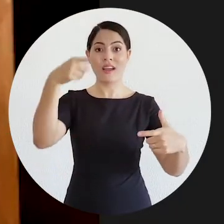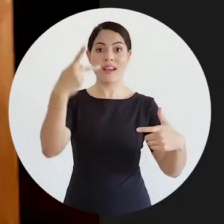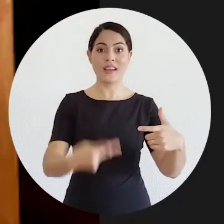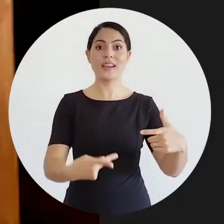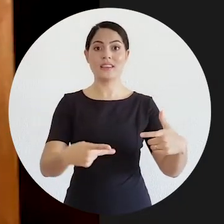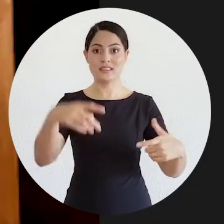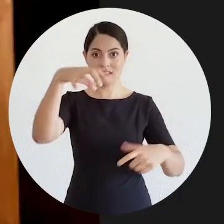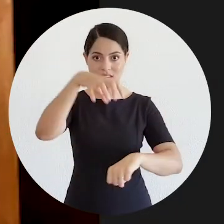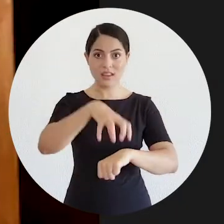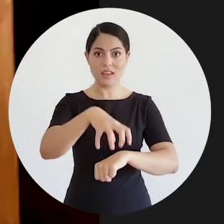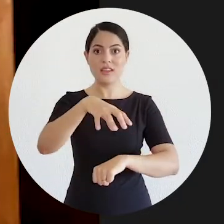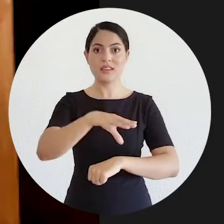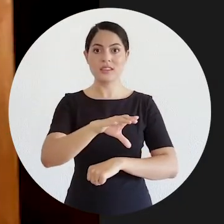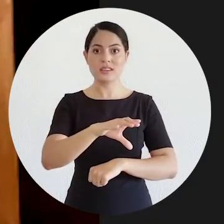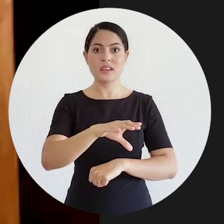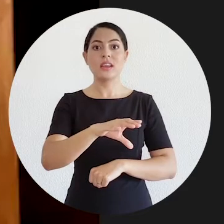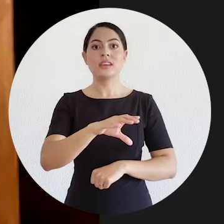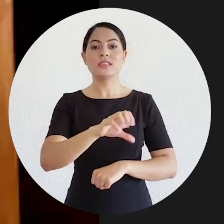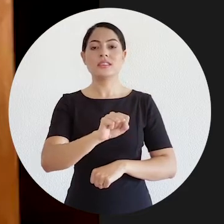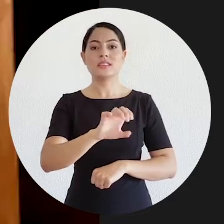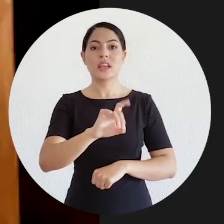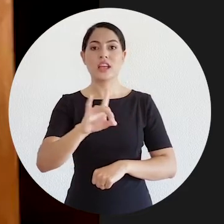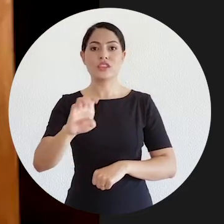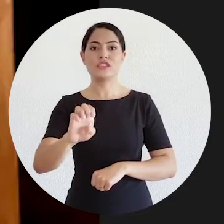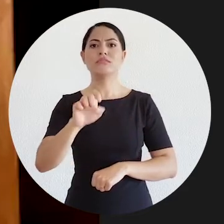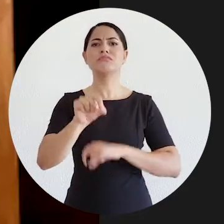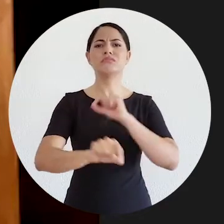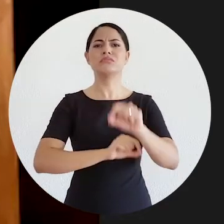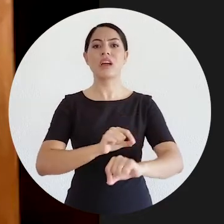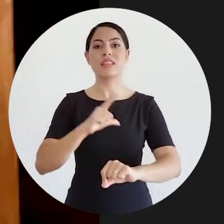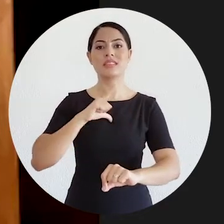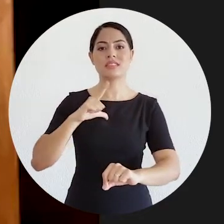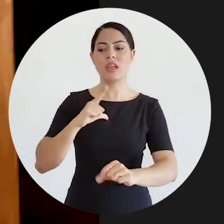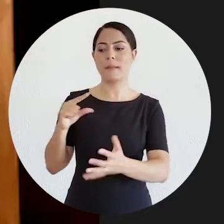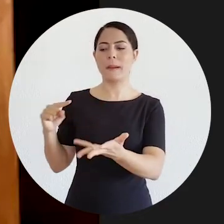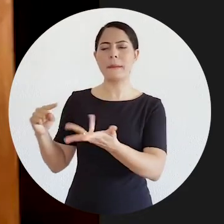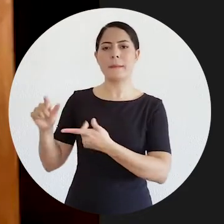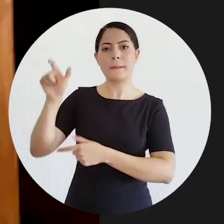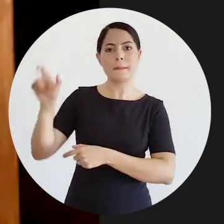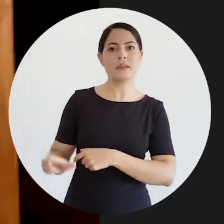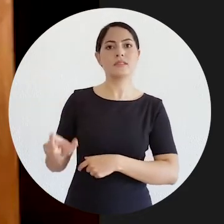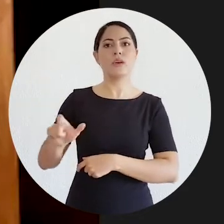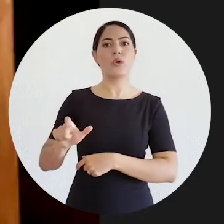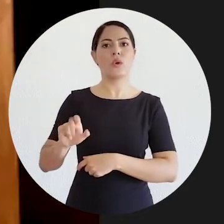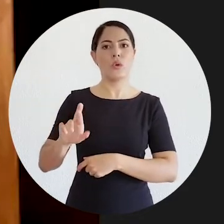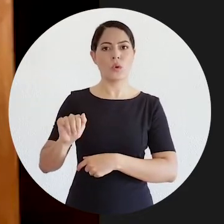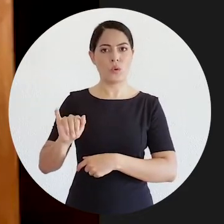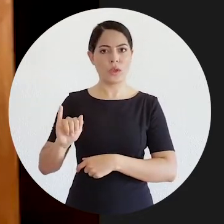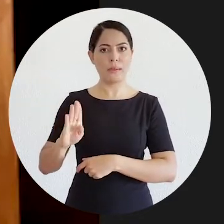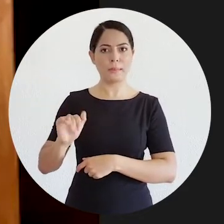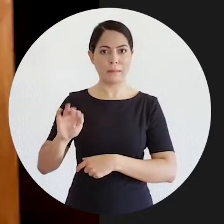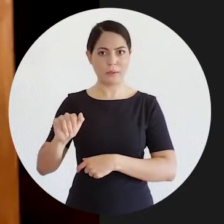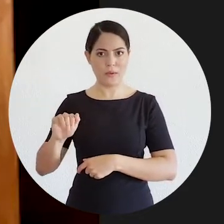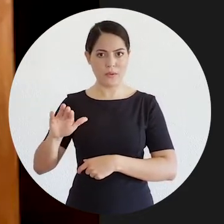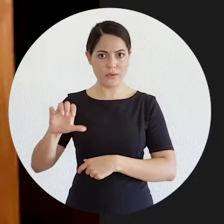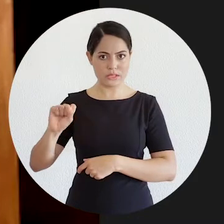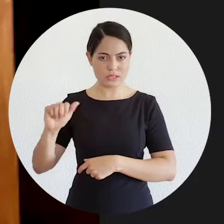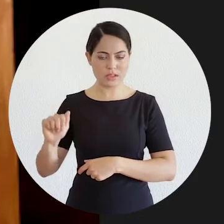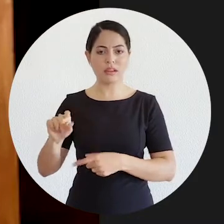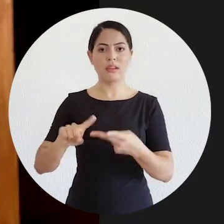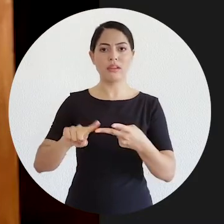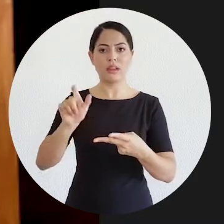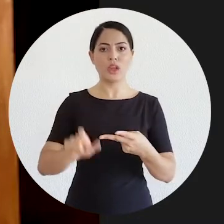sede os bustos de Rui Barbosa, Luiz Gama e outros líderes